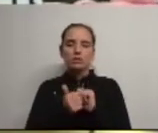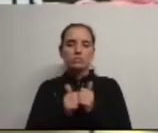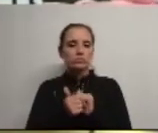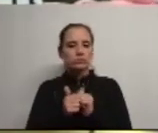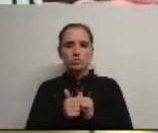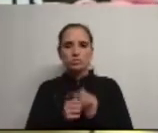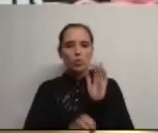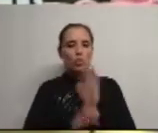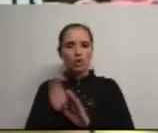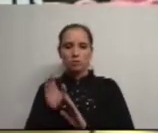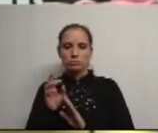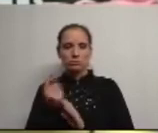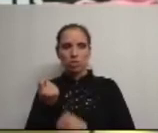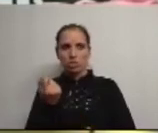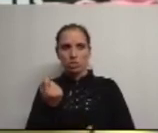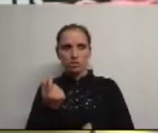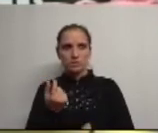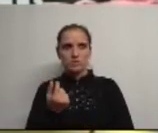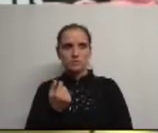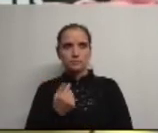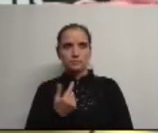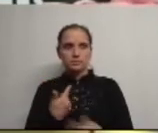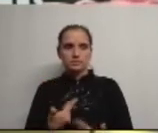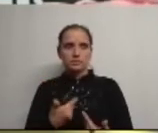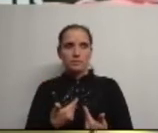dos currículos agora